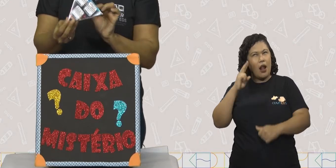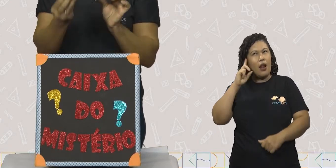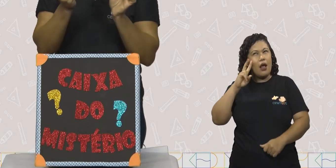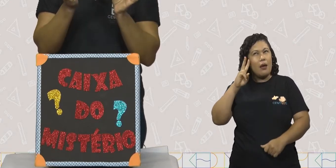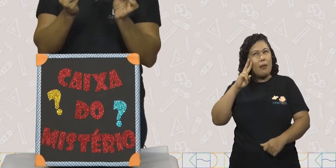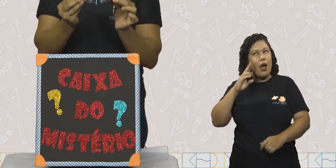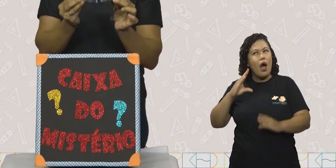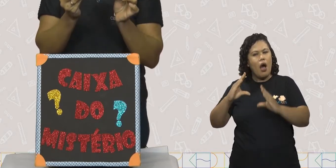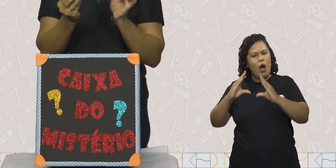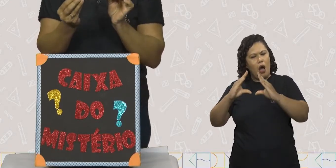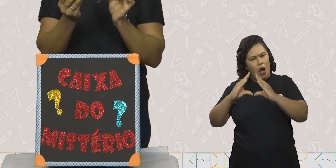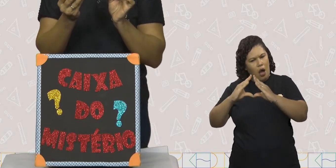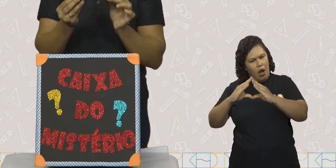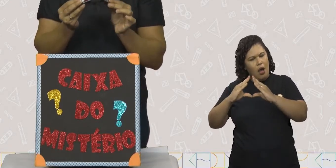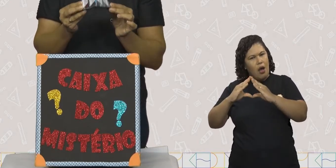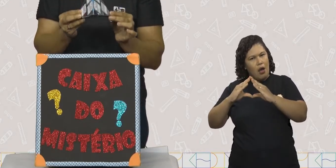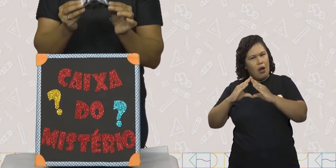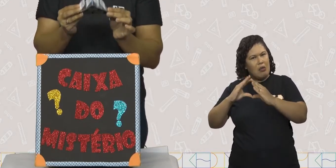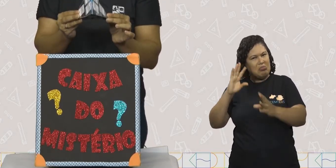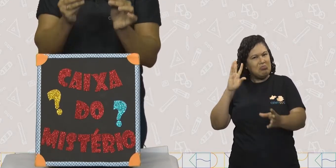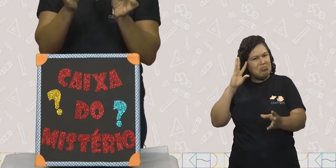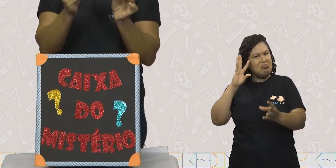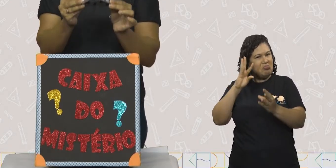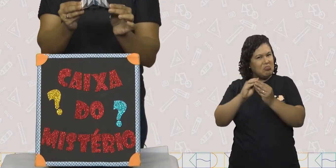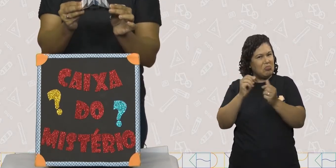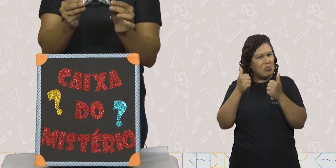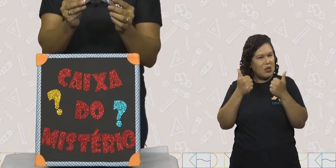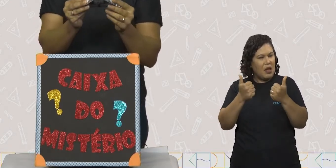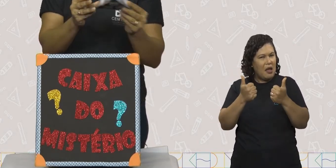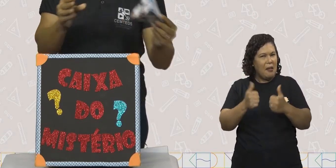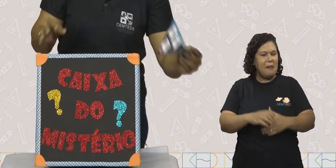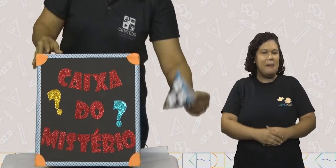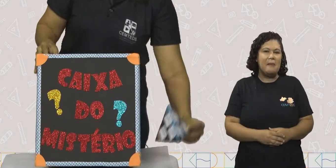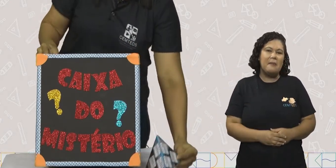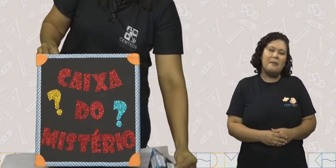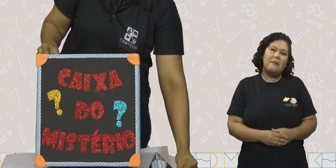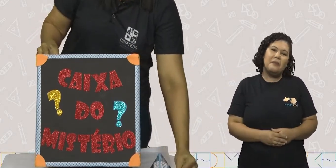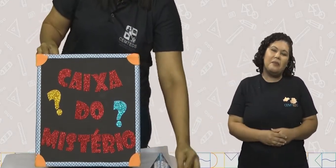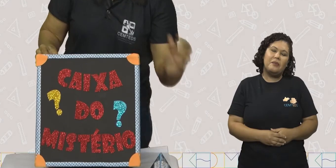se parece com a forma geométrica espacial da pirâmide.